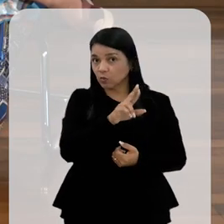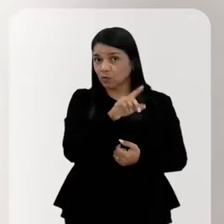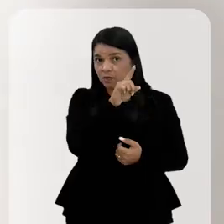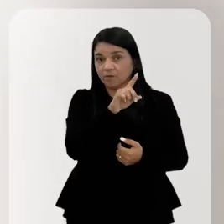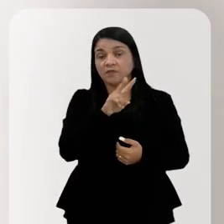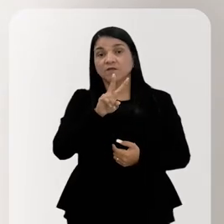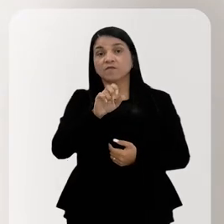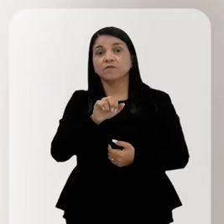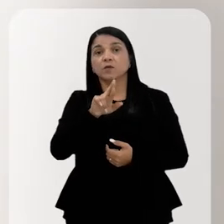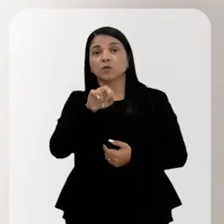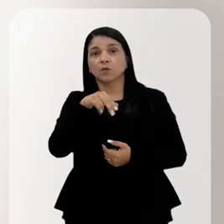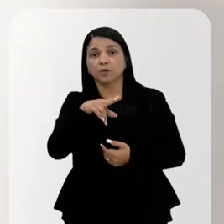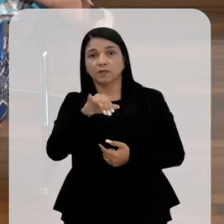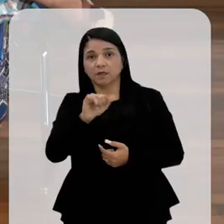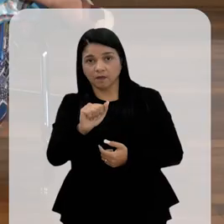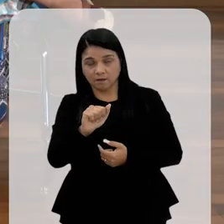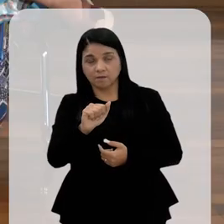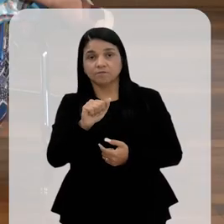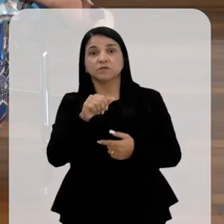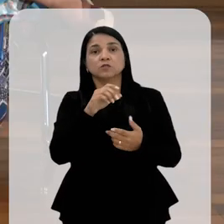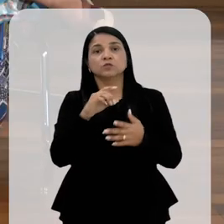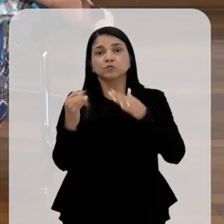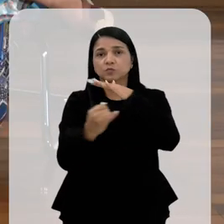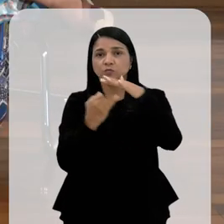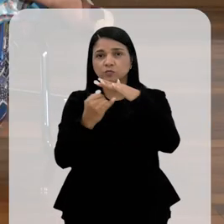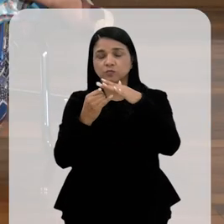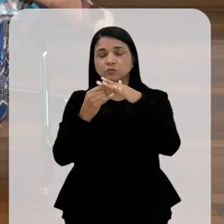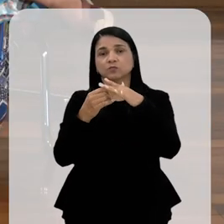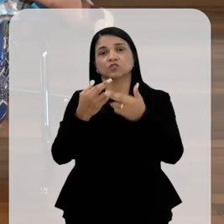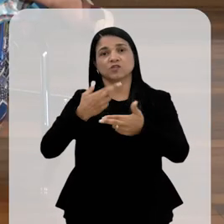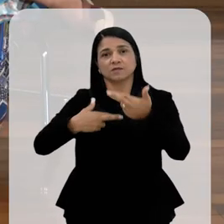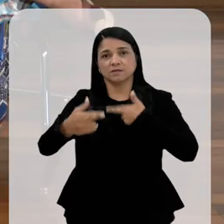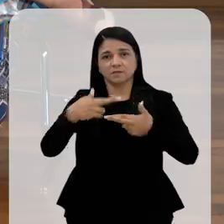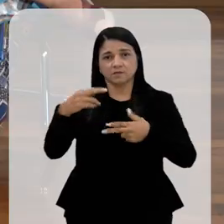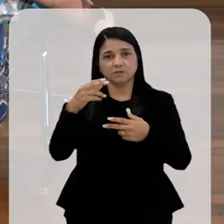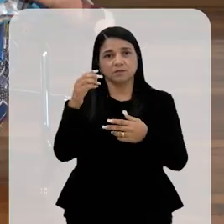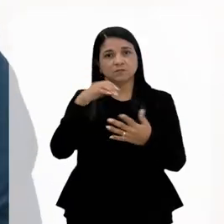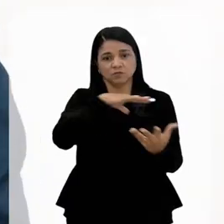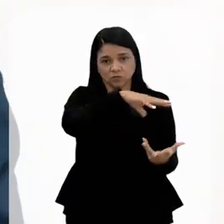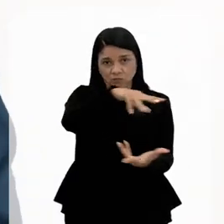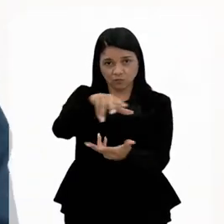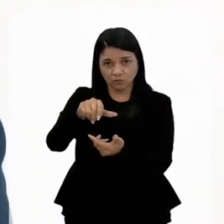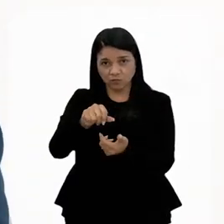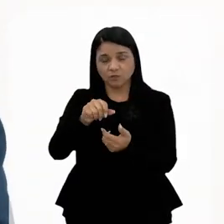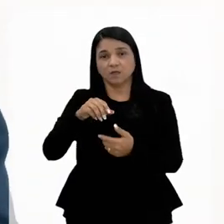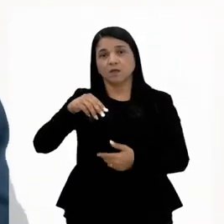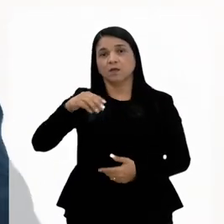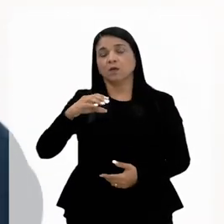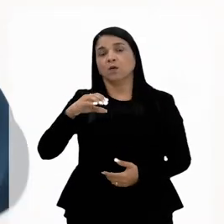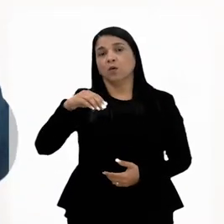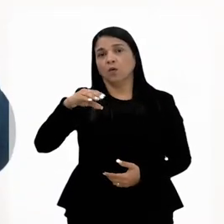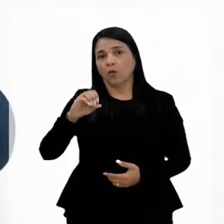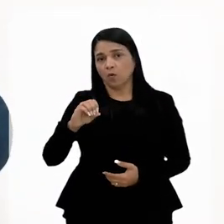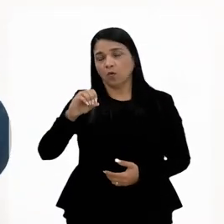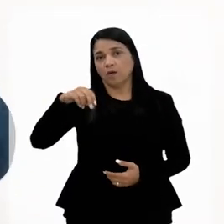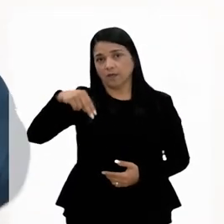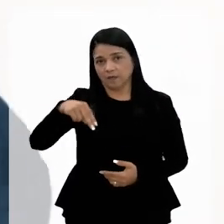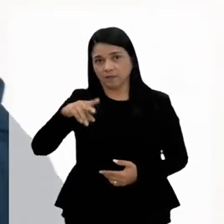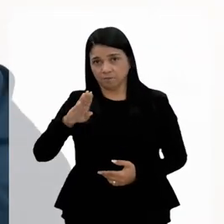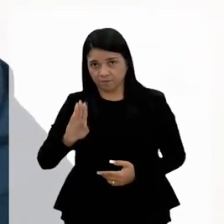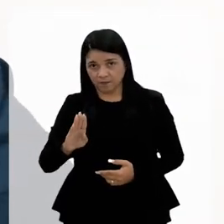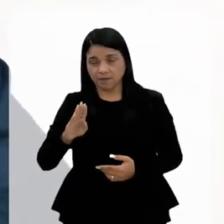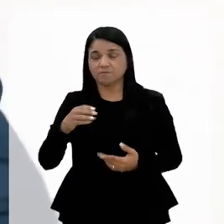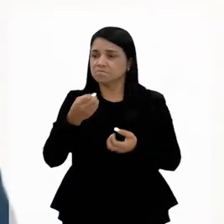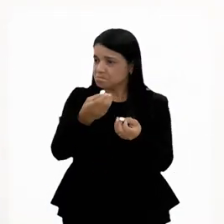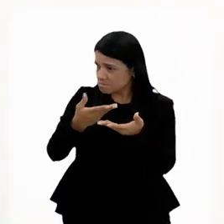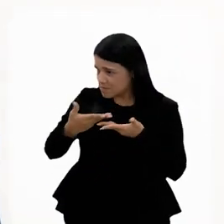doutora, Verônica Gorber, do Instituto de Relações Internacionais da UNB. Sejam bem-vindas, esse é um momento importante para